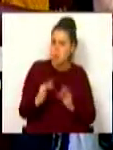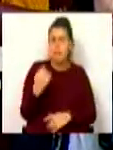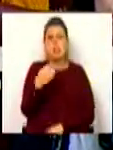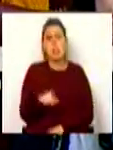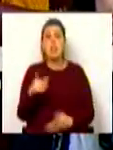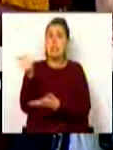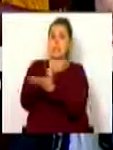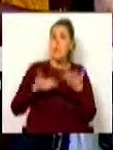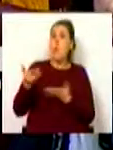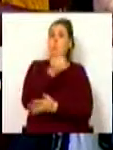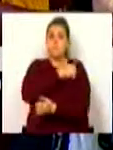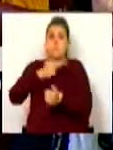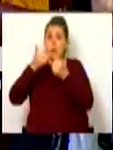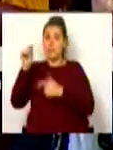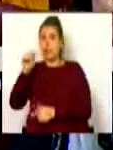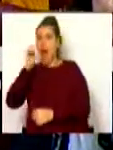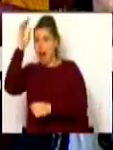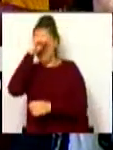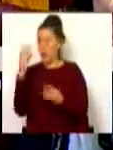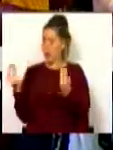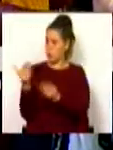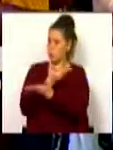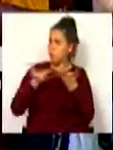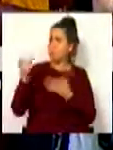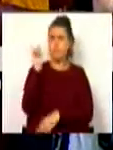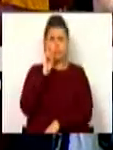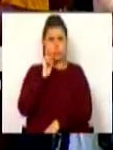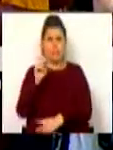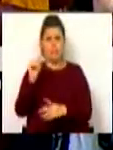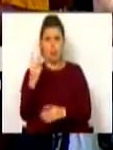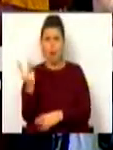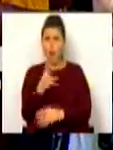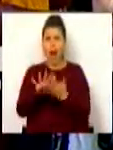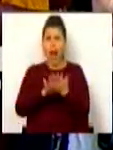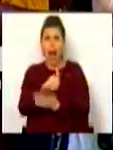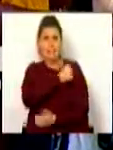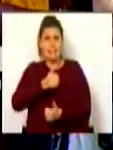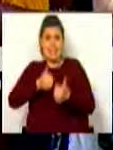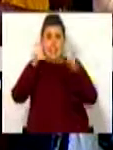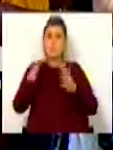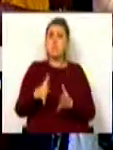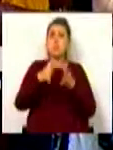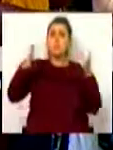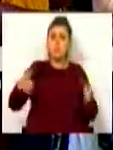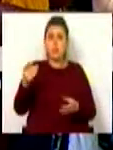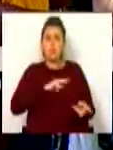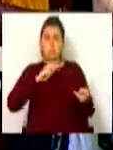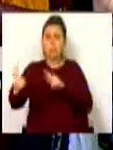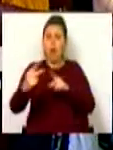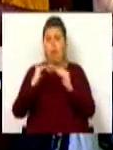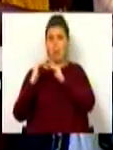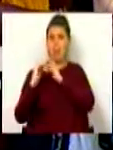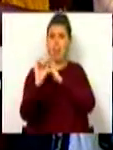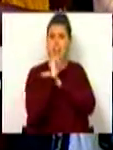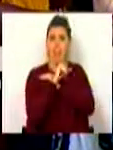as relações urbanas e urbanos rurais são da maior importância e, nas duas grandes áreas metropolitanas, a mobilidade sustentável